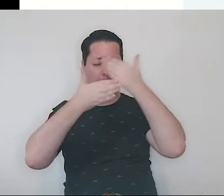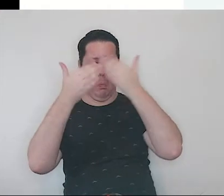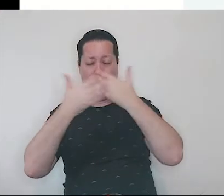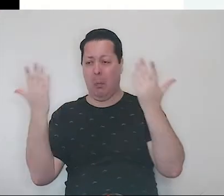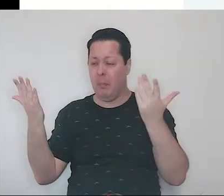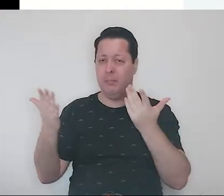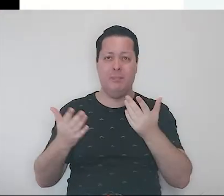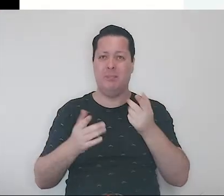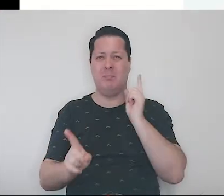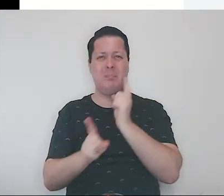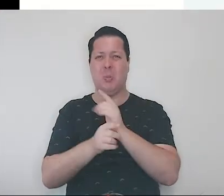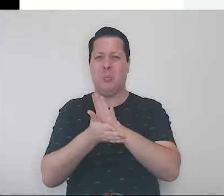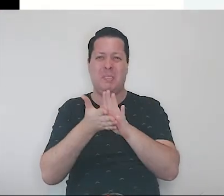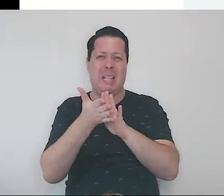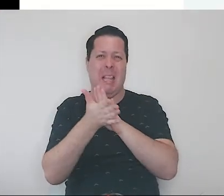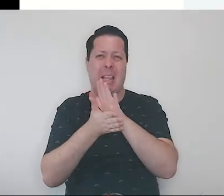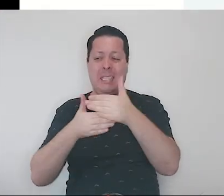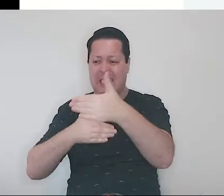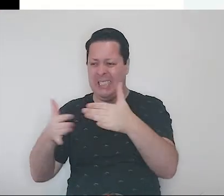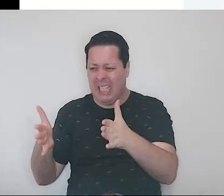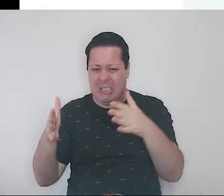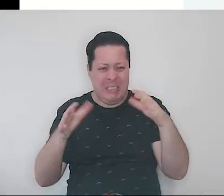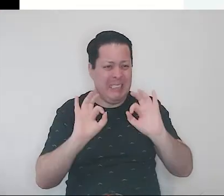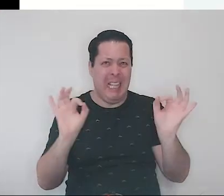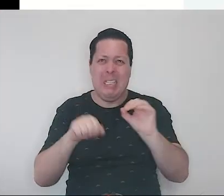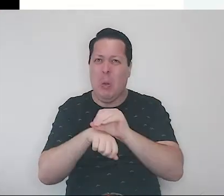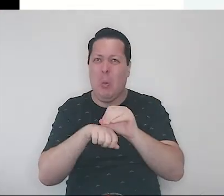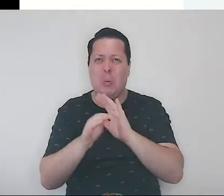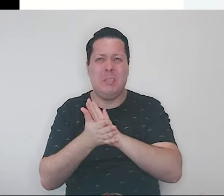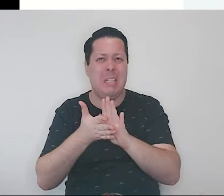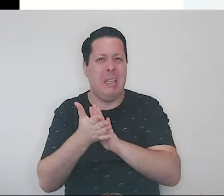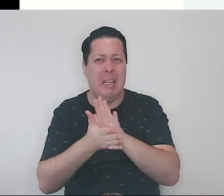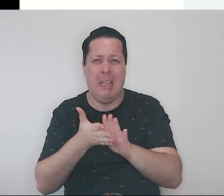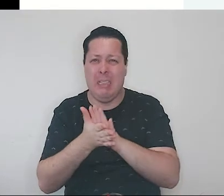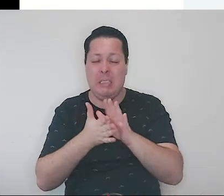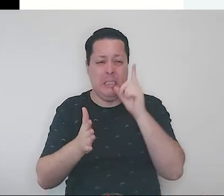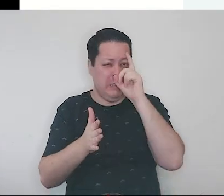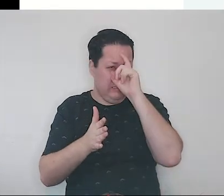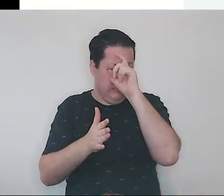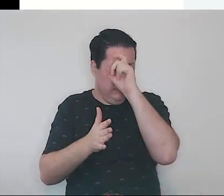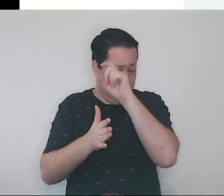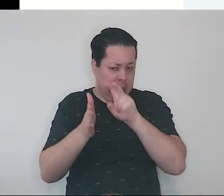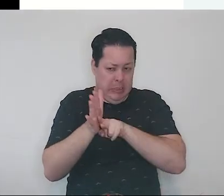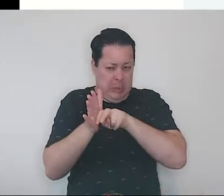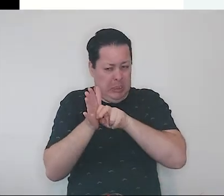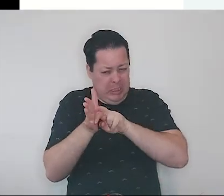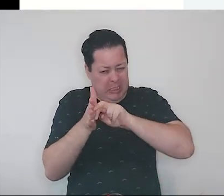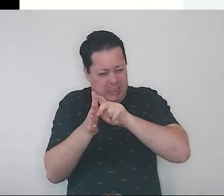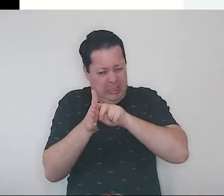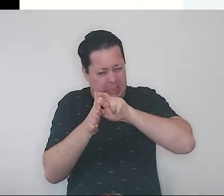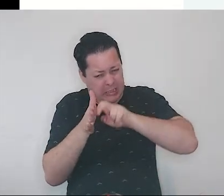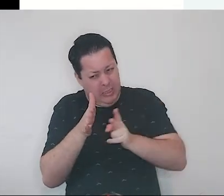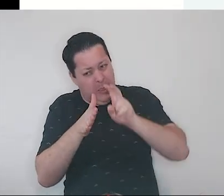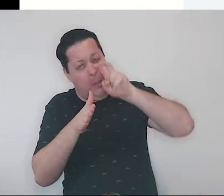encontrar nem pacote grande, nem pacote pequeno. E conseguiu, com muita dificuldade, sair do